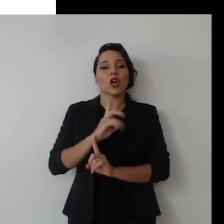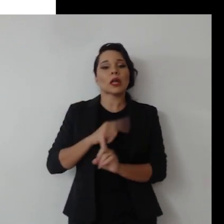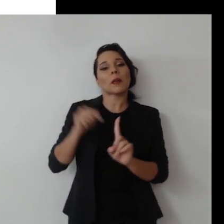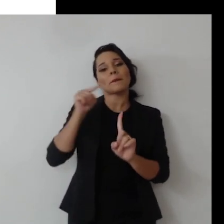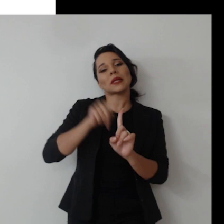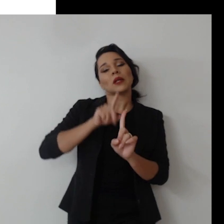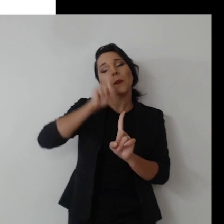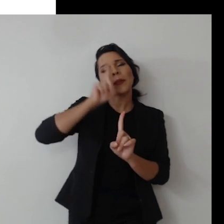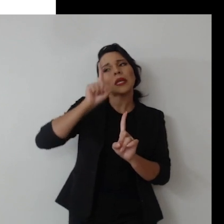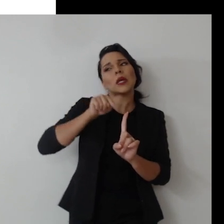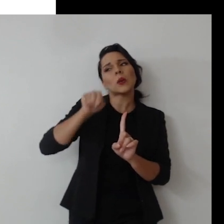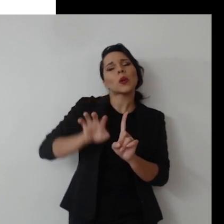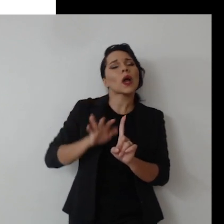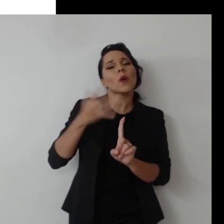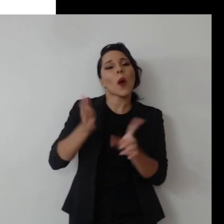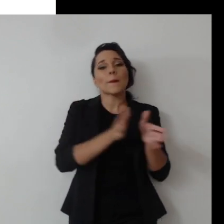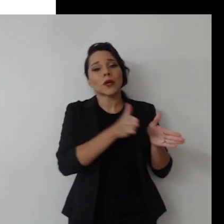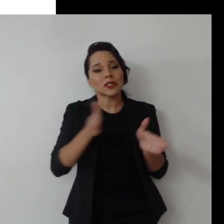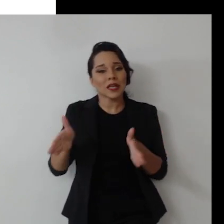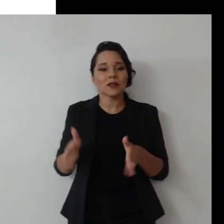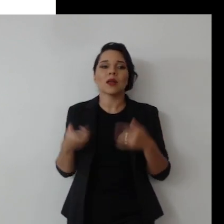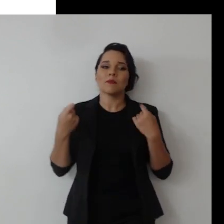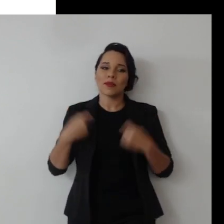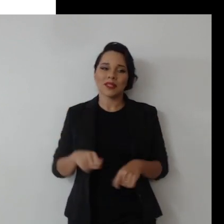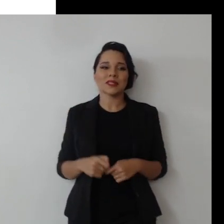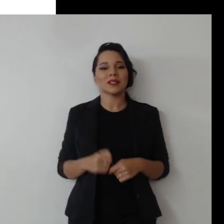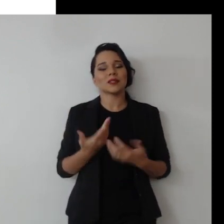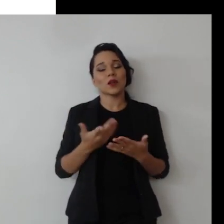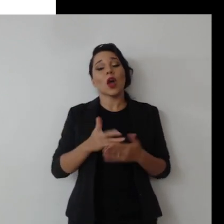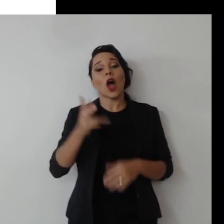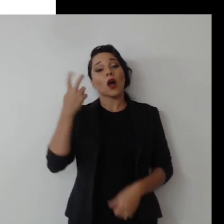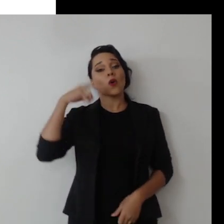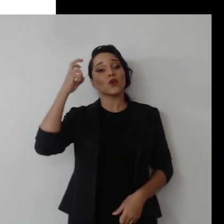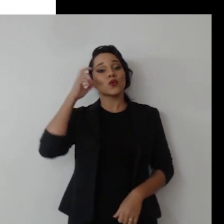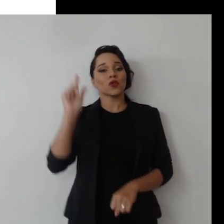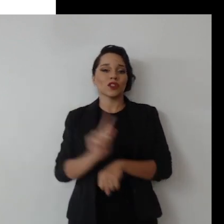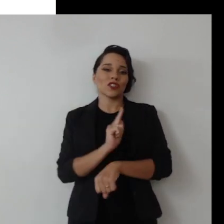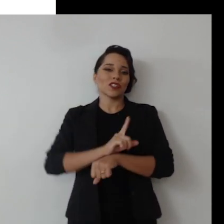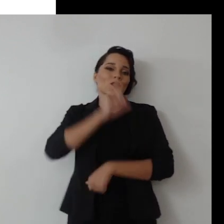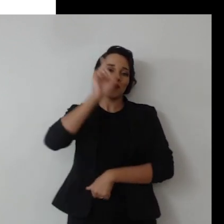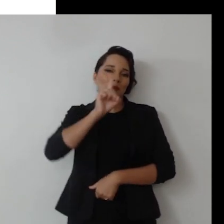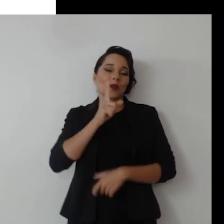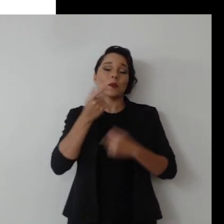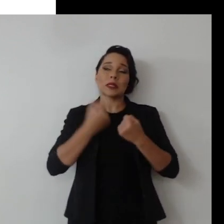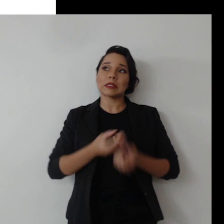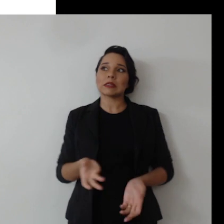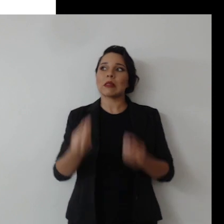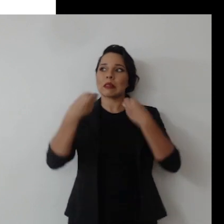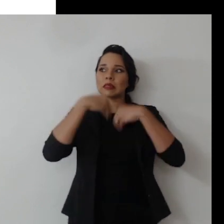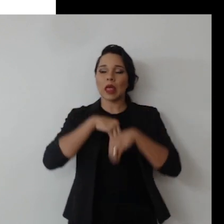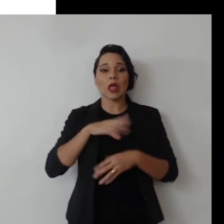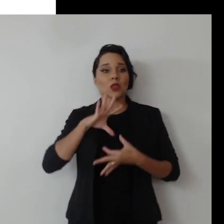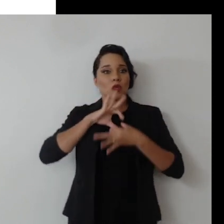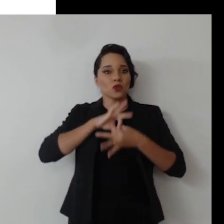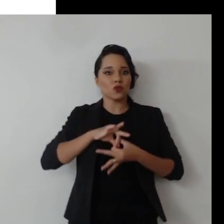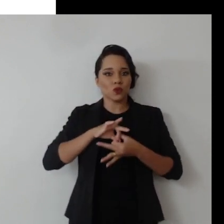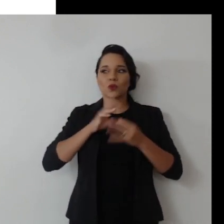não está aplicando risco no nosso processo, no nosso dia a dia. Então, o risco tem que virar cultura, cultura de gestão de riscos. Tem que estar no nosso DNA.